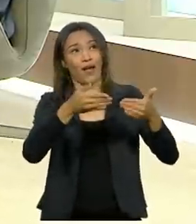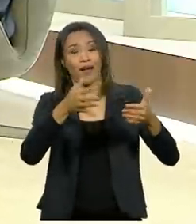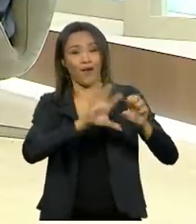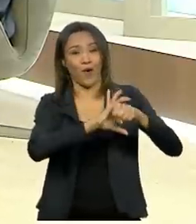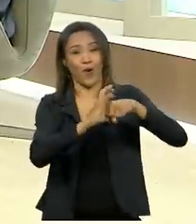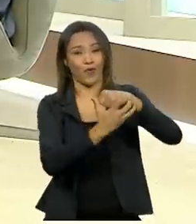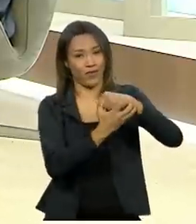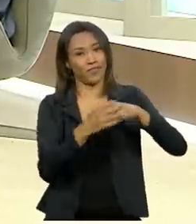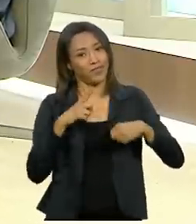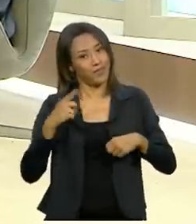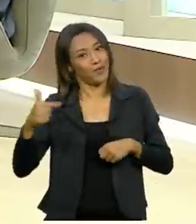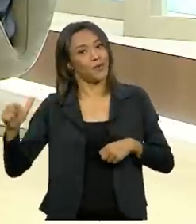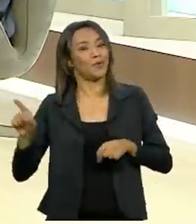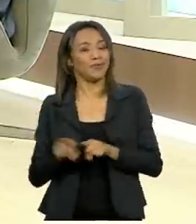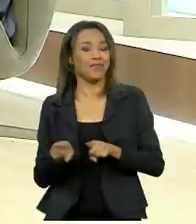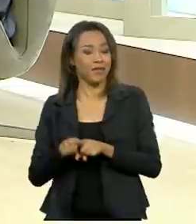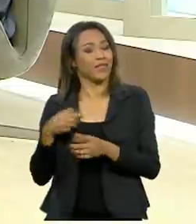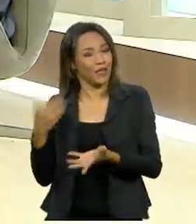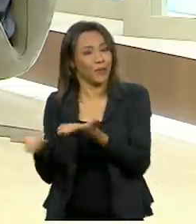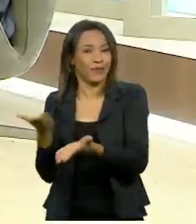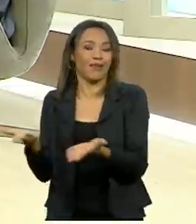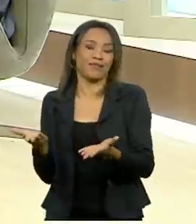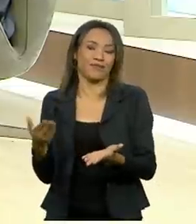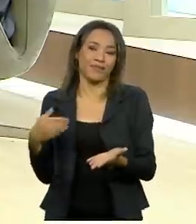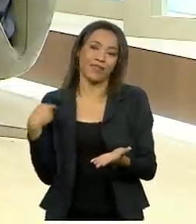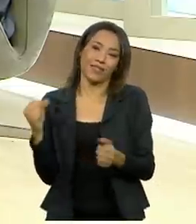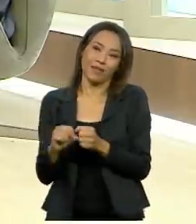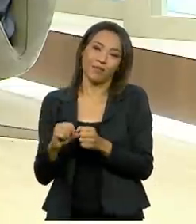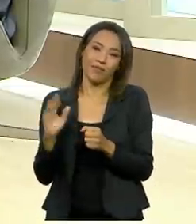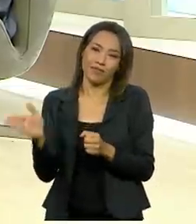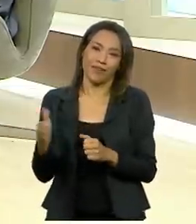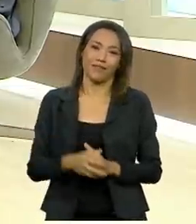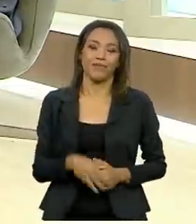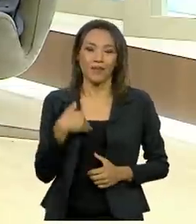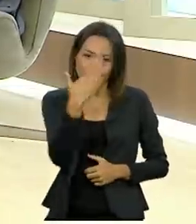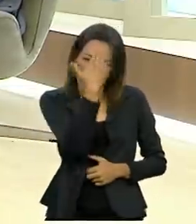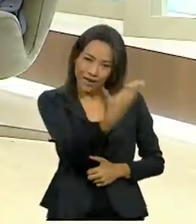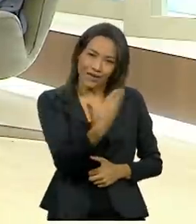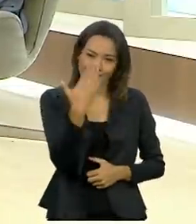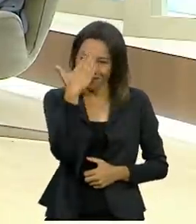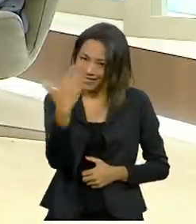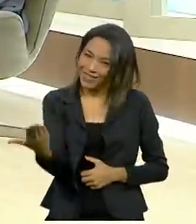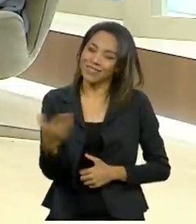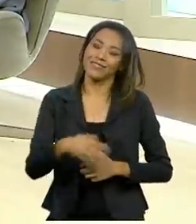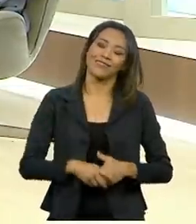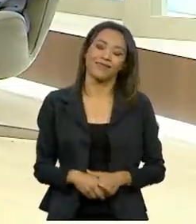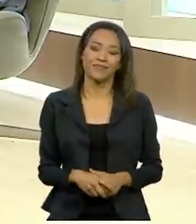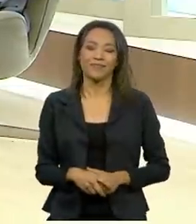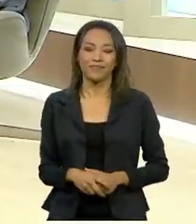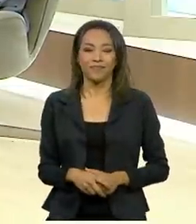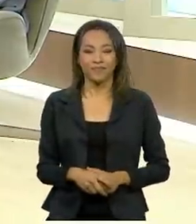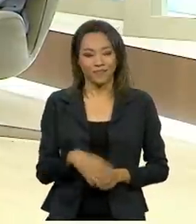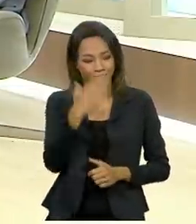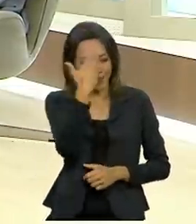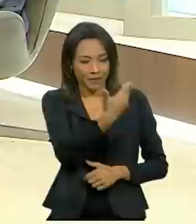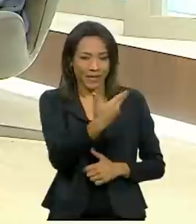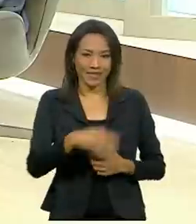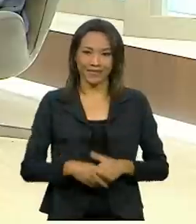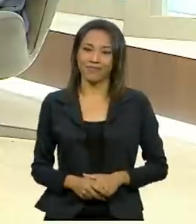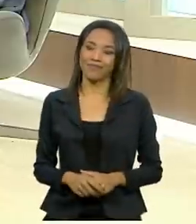também temos que cuidar, né? Como temos feito. Muito obrigado, Ministro. Eu que agradeço também. Obrigada, Obrigada, Patiúcia.